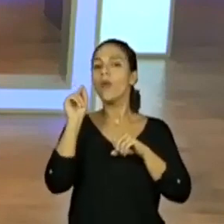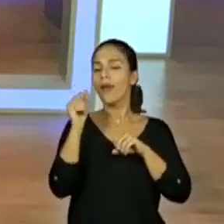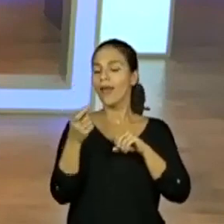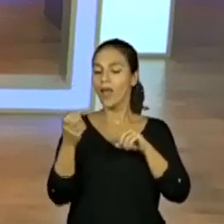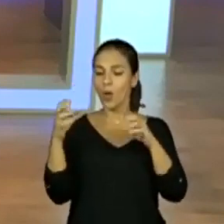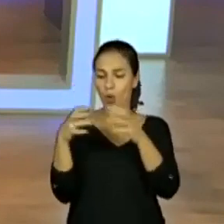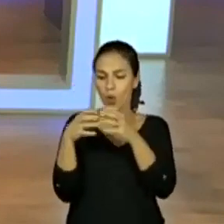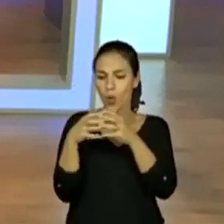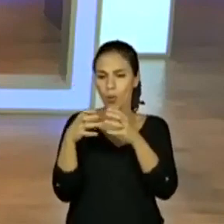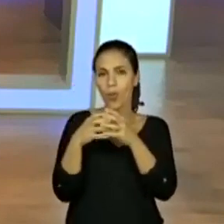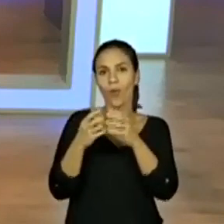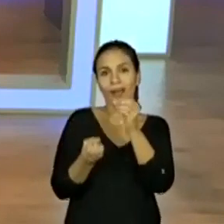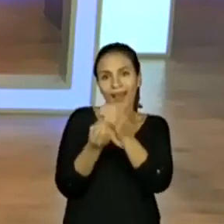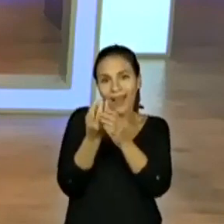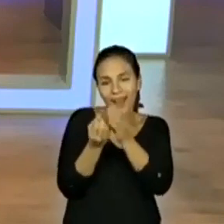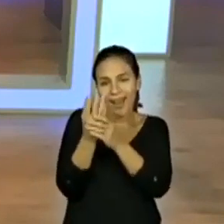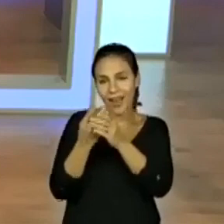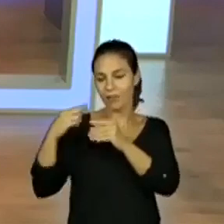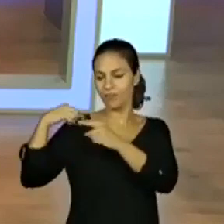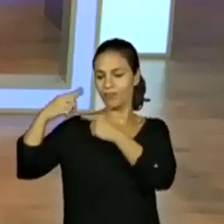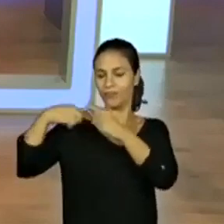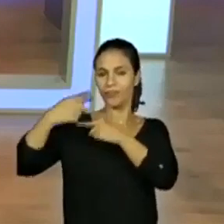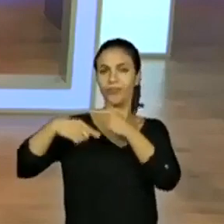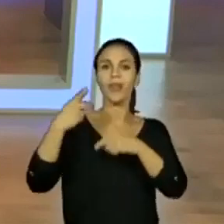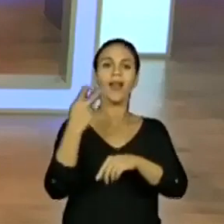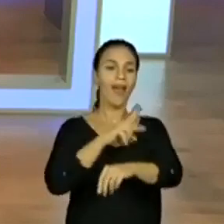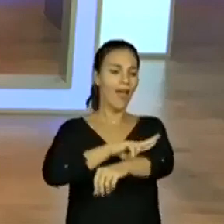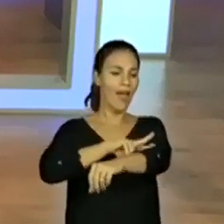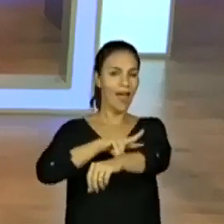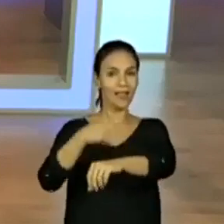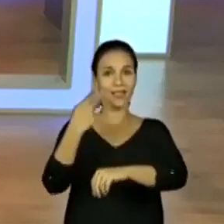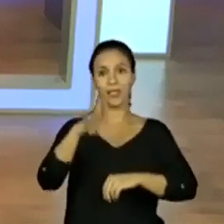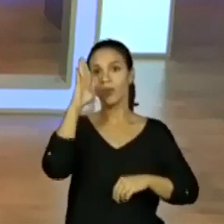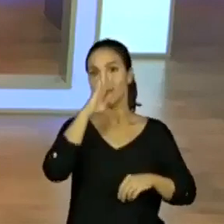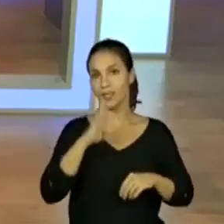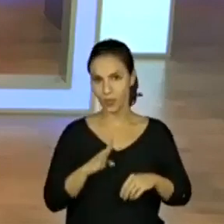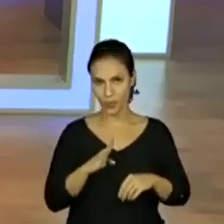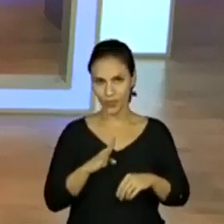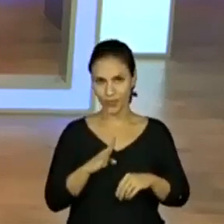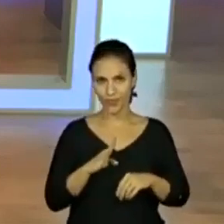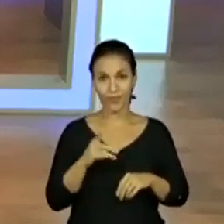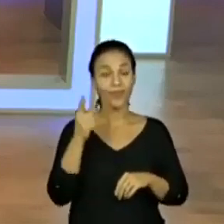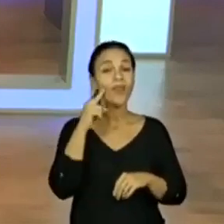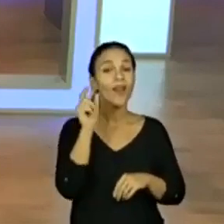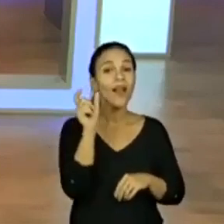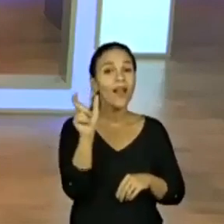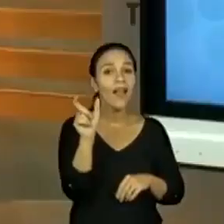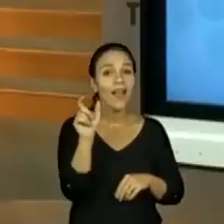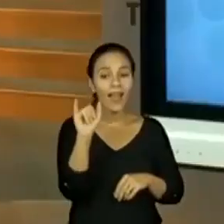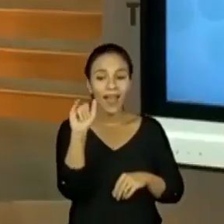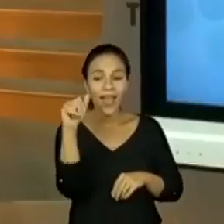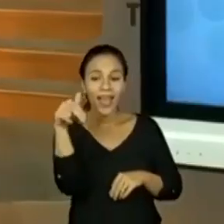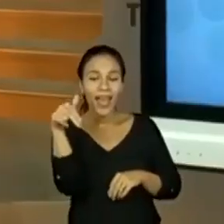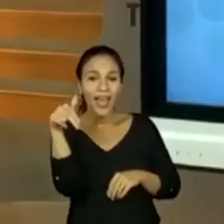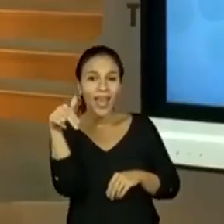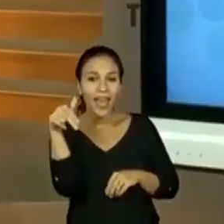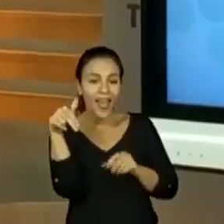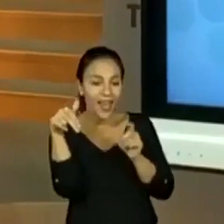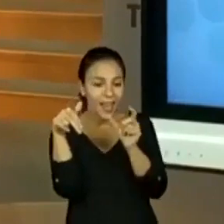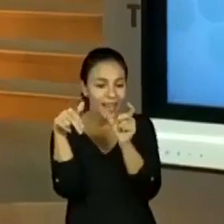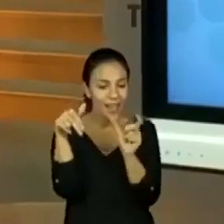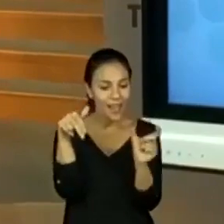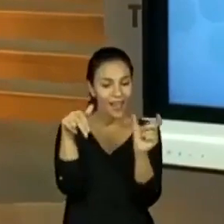quem lembra, já vai colocando nos comentários. Vou dar uma dica. É aquela população que começa com in e termina com